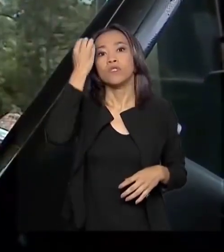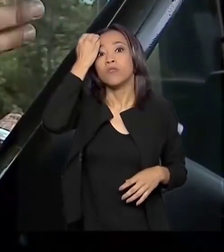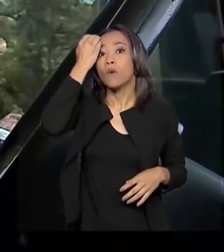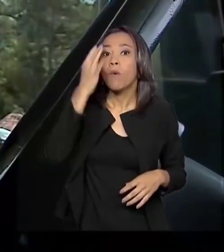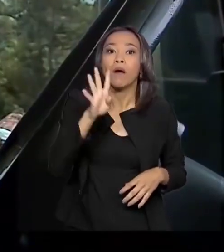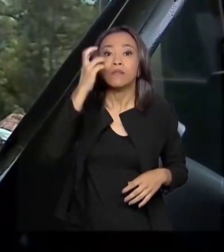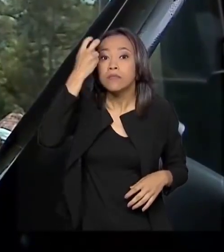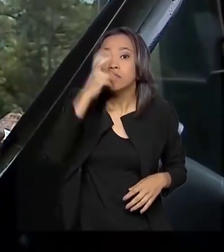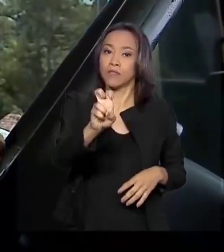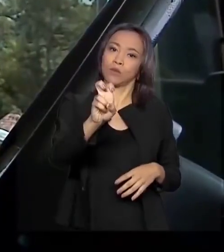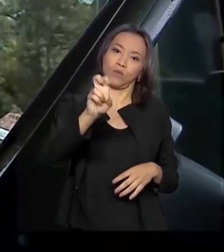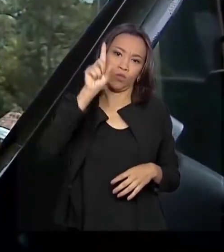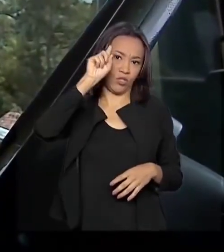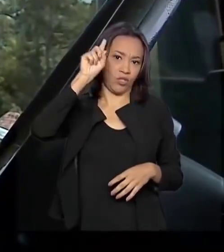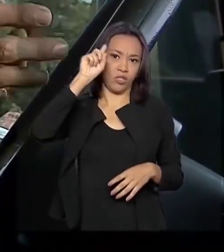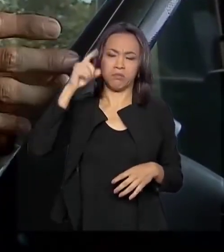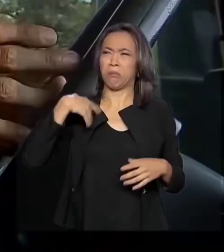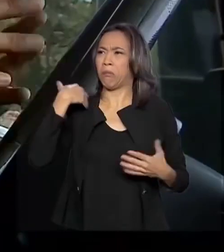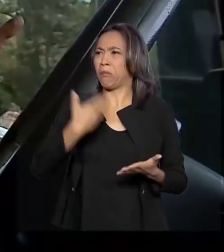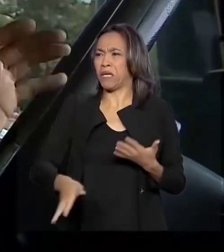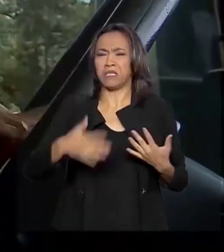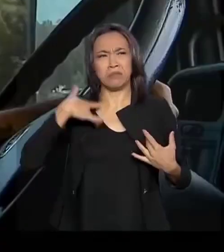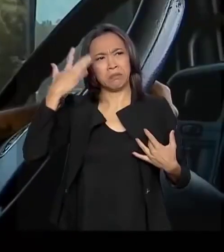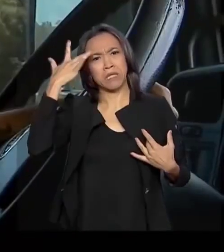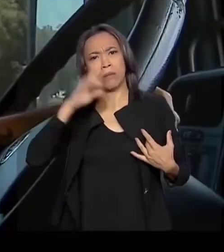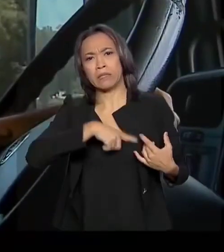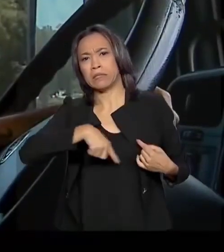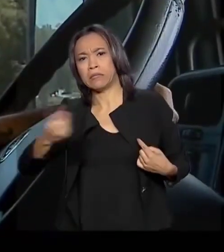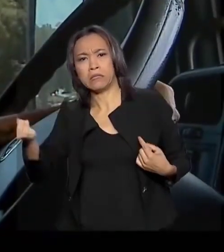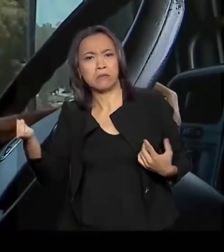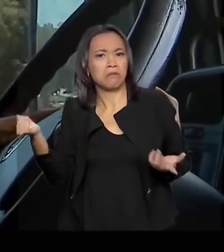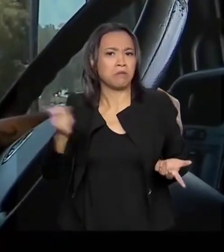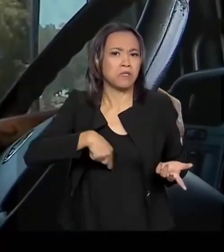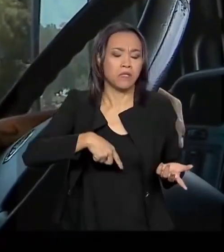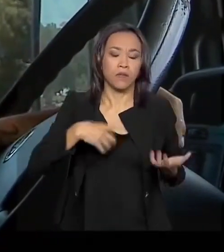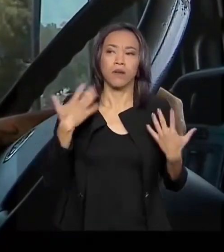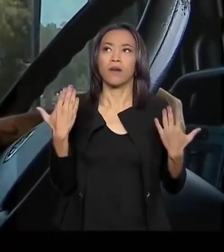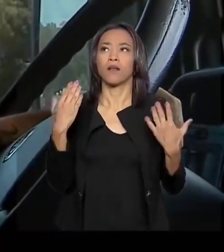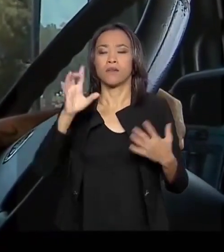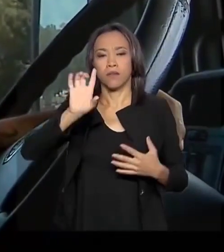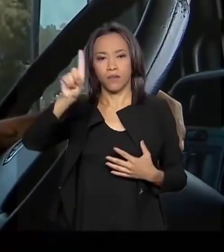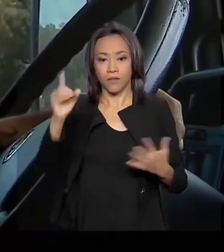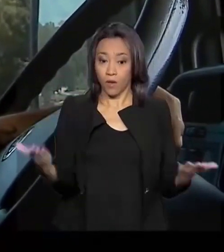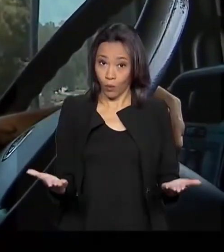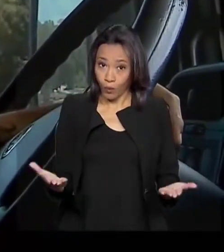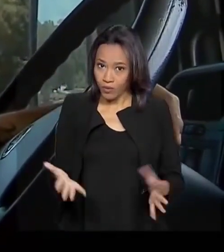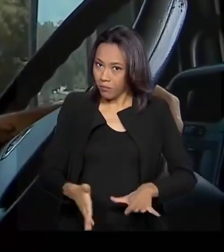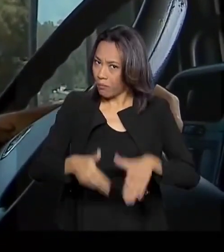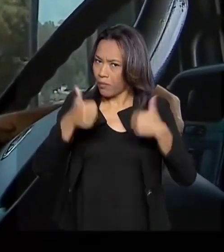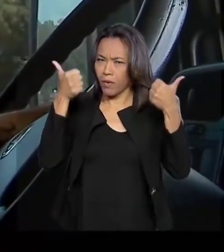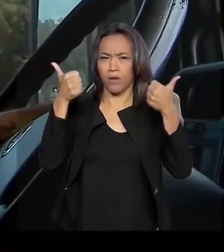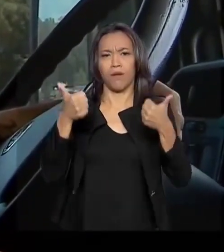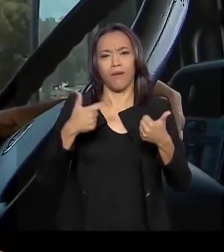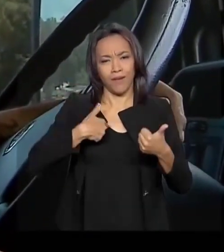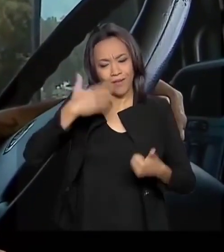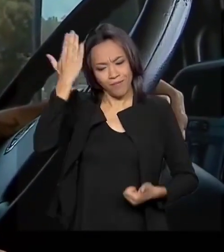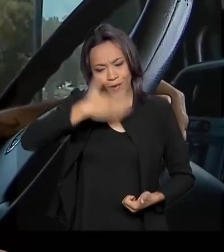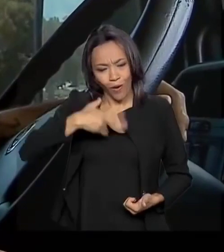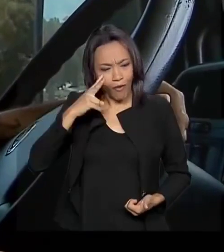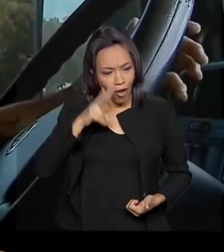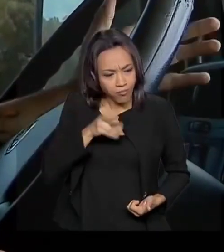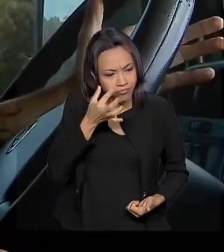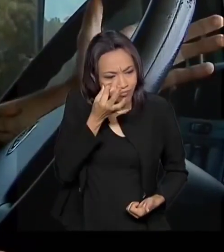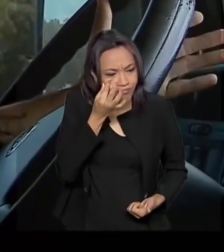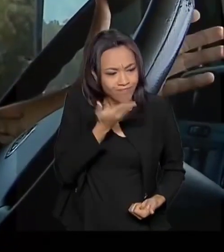cinco dias, a gente já perdia a data, não sabia se ia, se vinha. Mas, graças a Deus, hoje em dia está muito melhor. Eu sou prova disso,